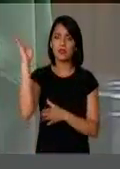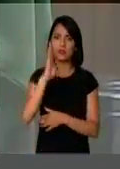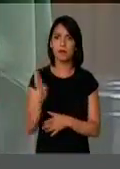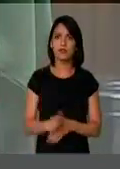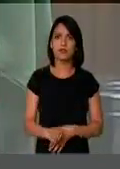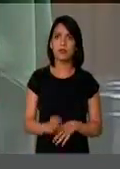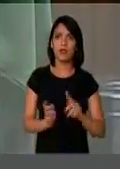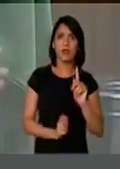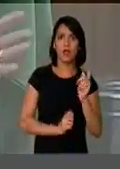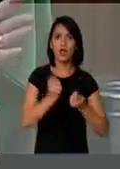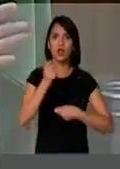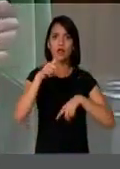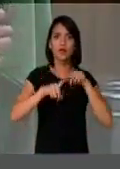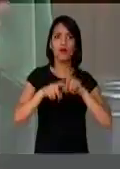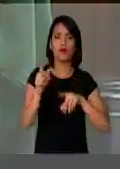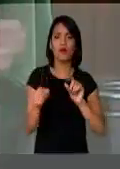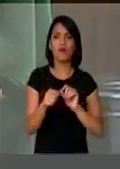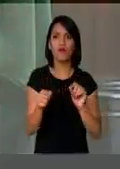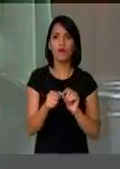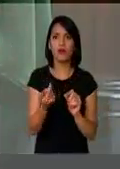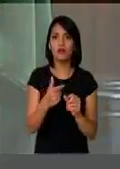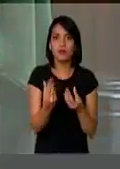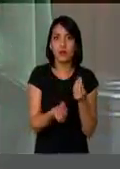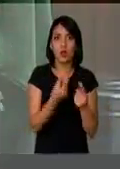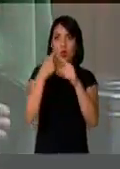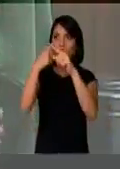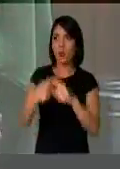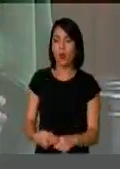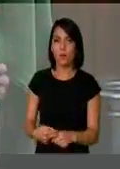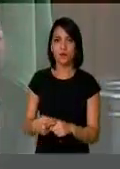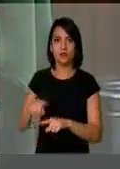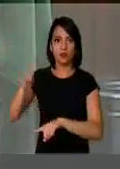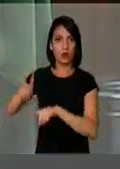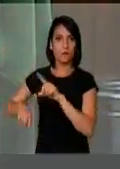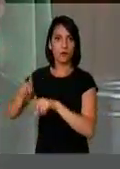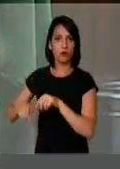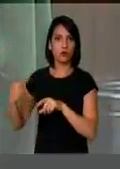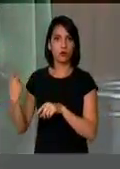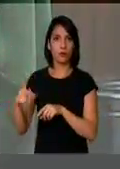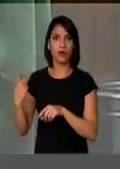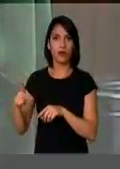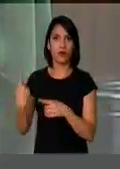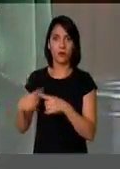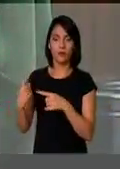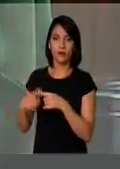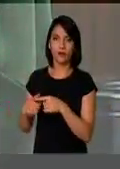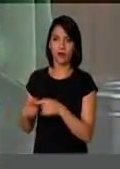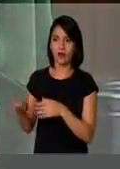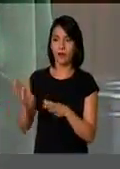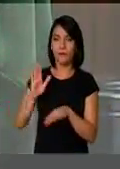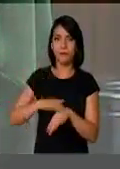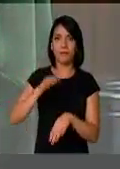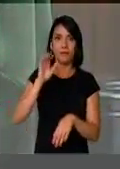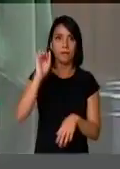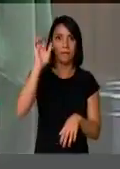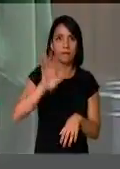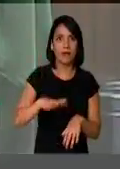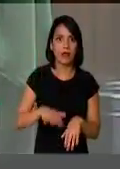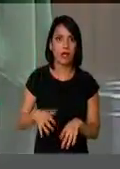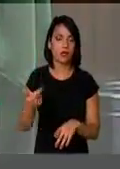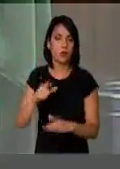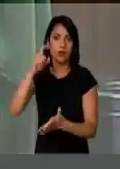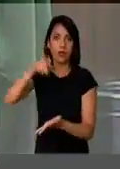produzem e não têm condições de competir com os produtos contrabandeados daquele país. Nós